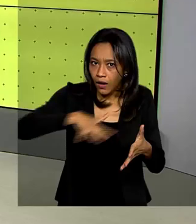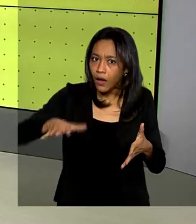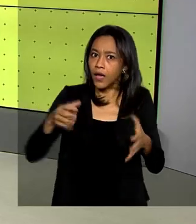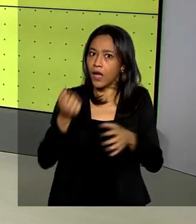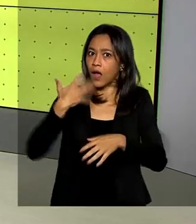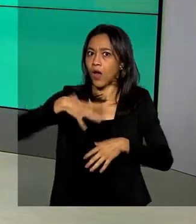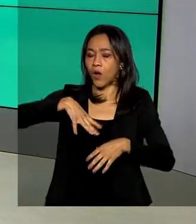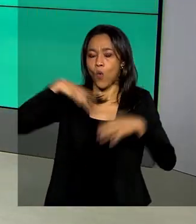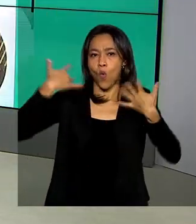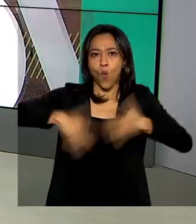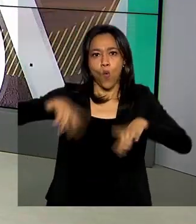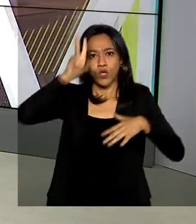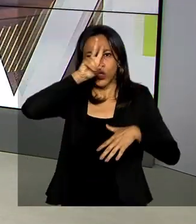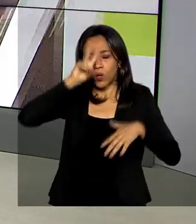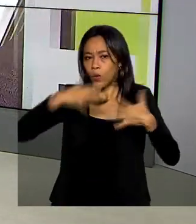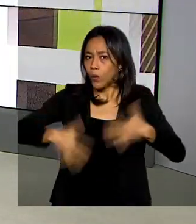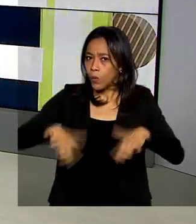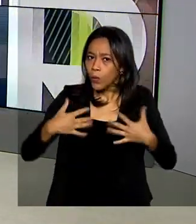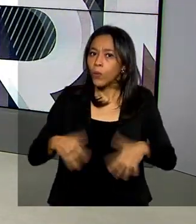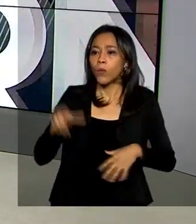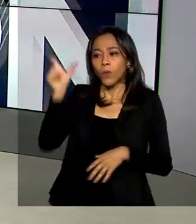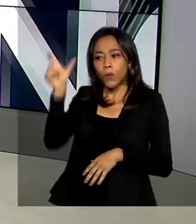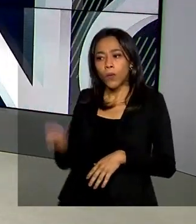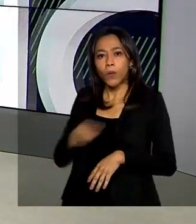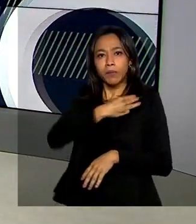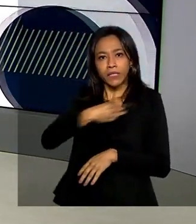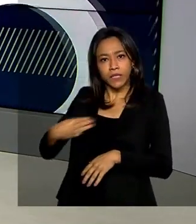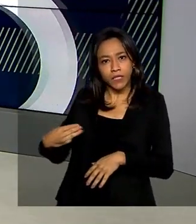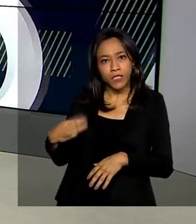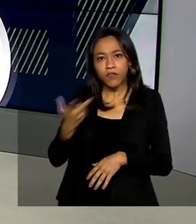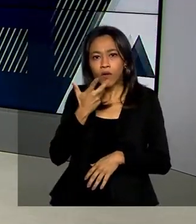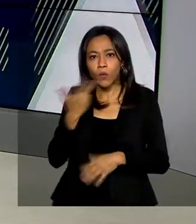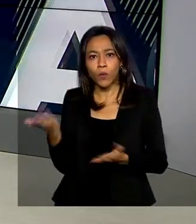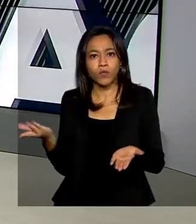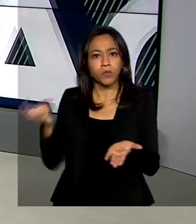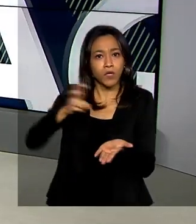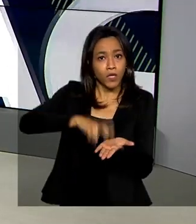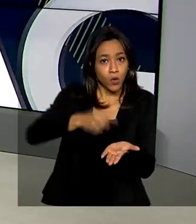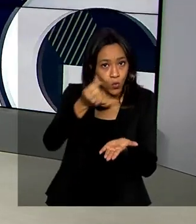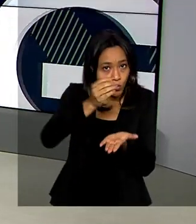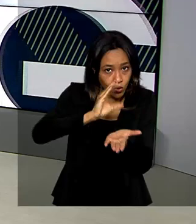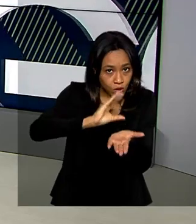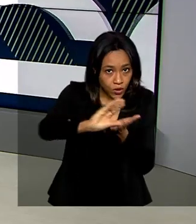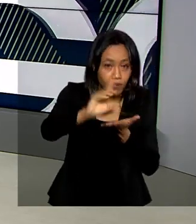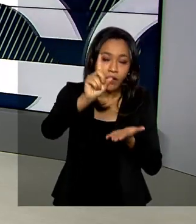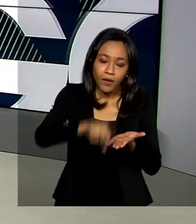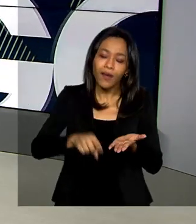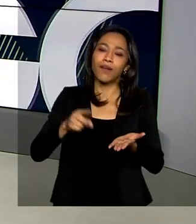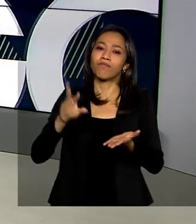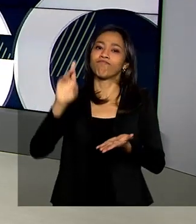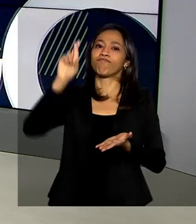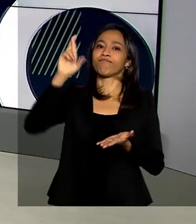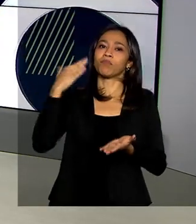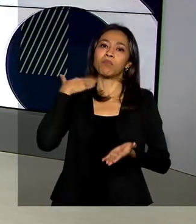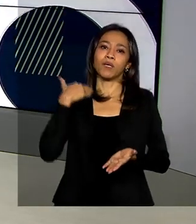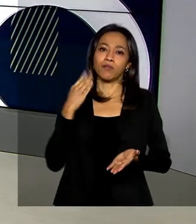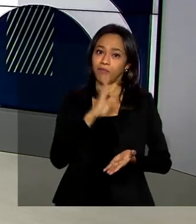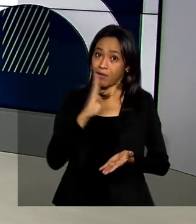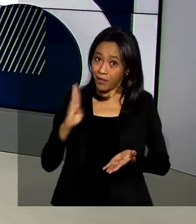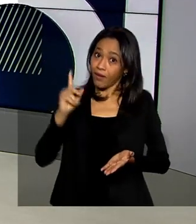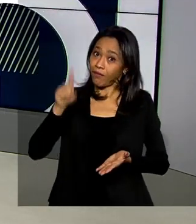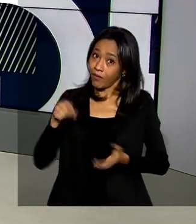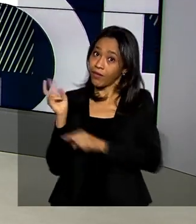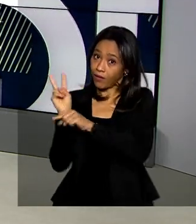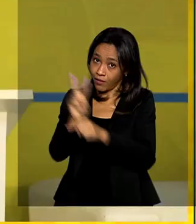A ministra da Agricultura, Tereza Cristina, comentou pela manhã a verba disponível pelo Banco do Brasil, um dos operadores do